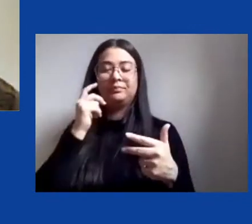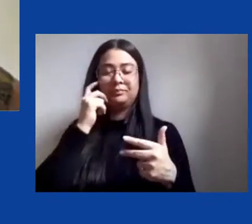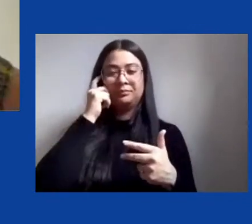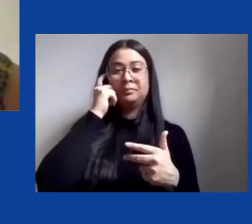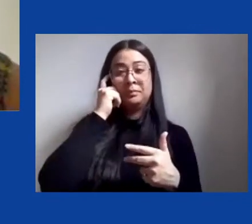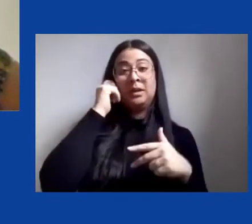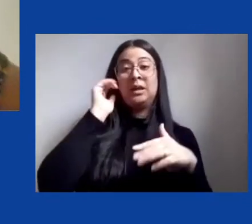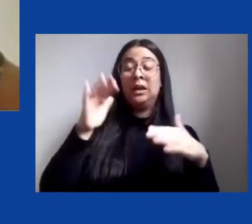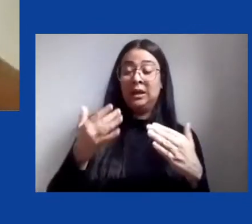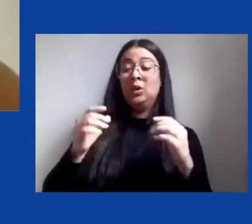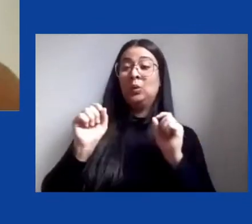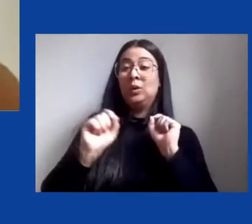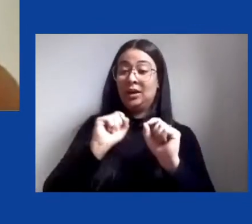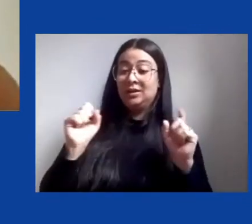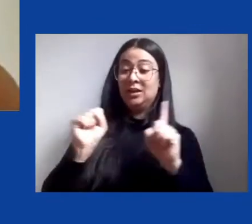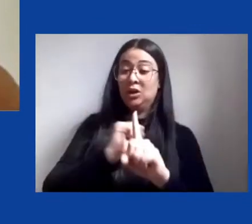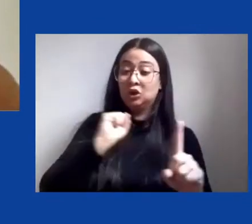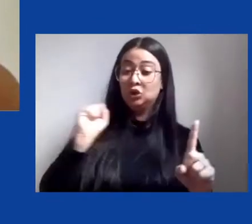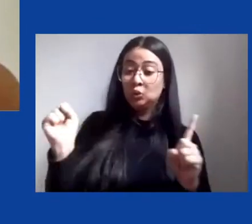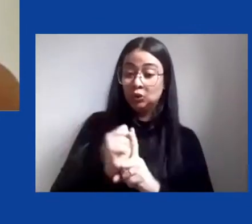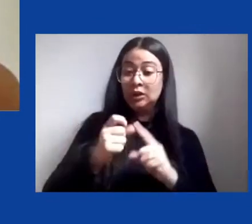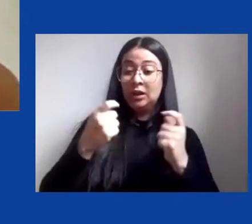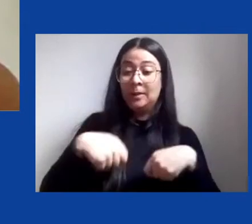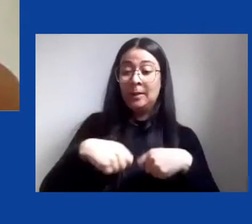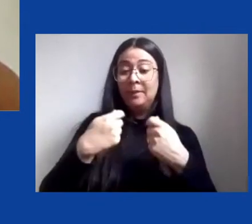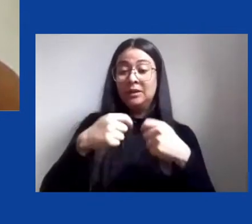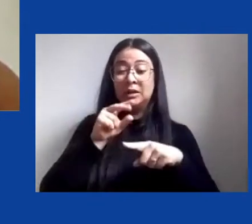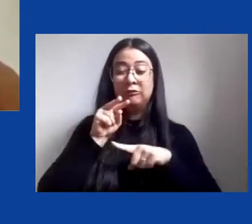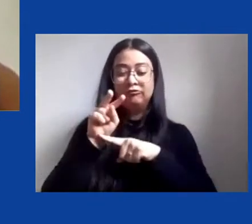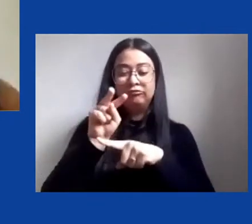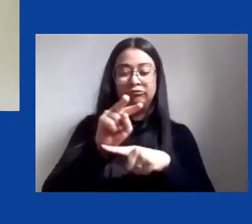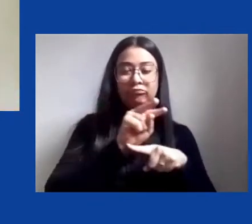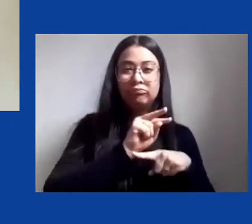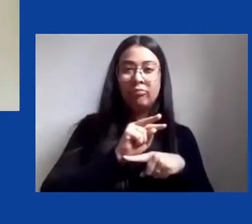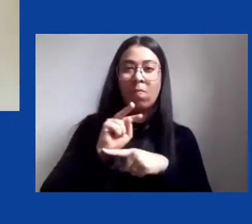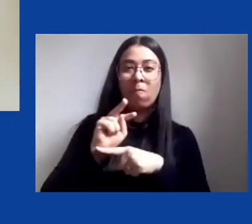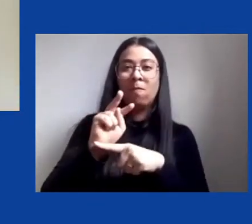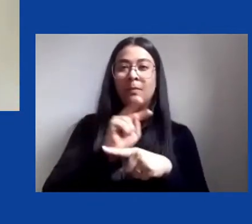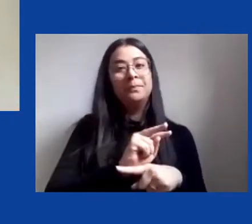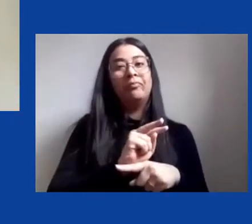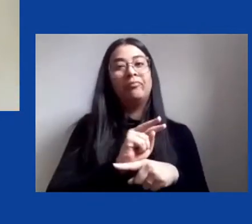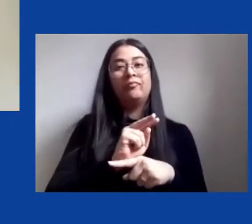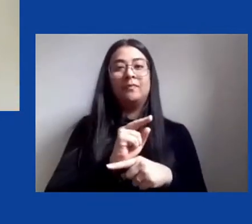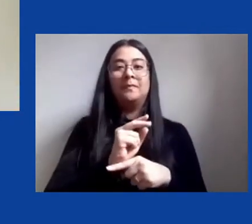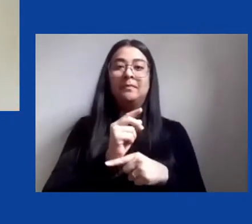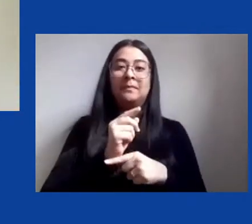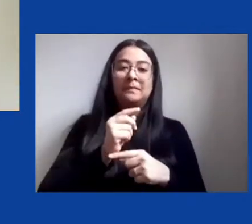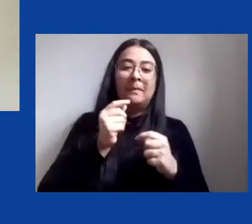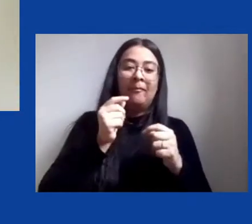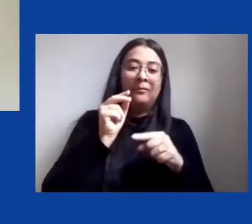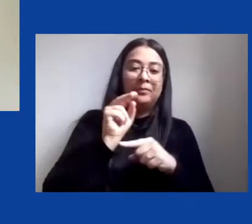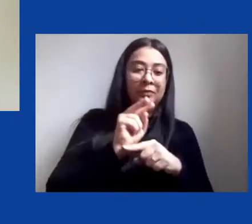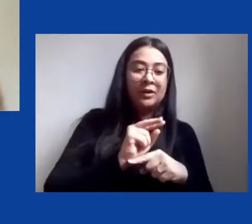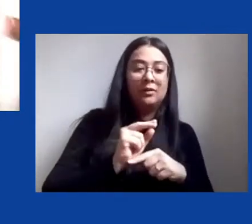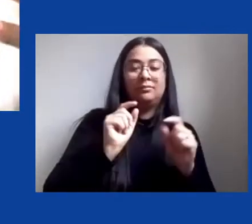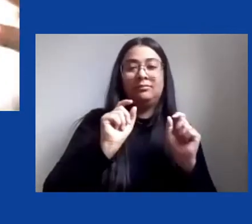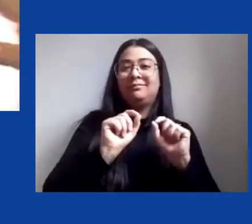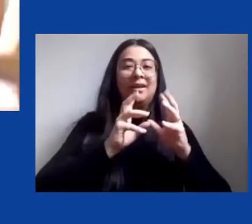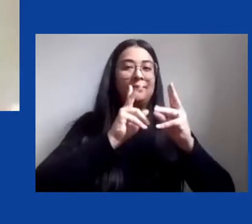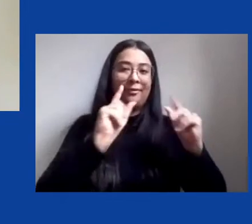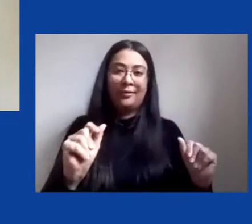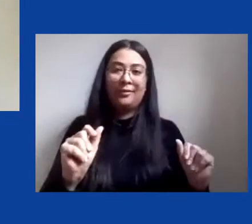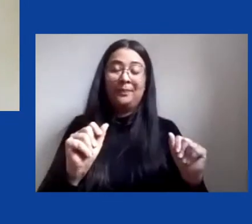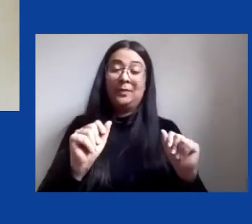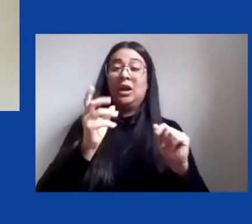e para as ações de monitoramento e fiscalização, comando e controle da parte do Estado, porque o pessoal fala do Fundo Amazônia como se fosse